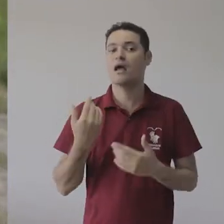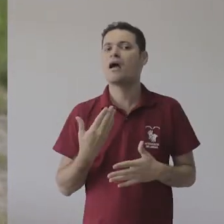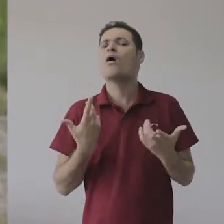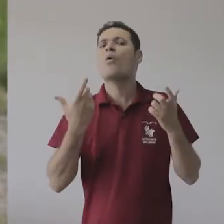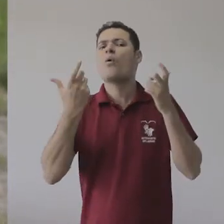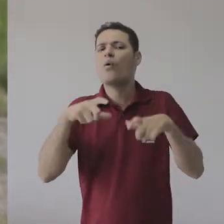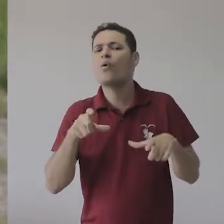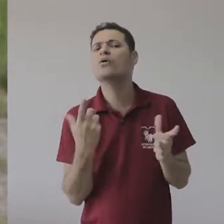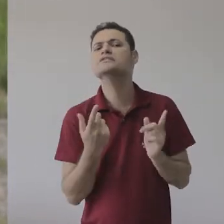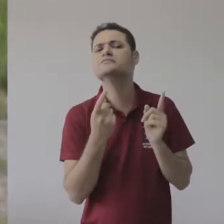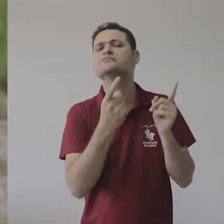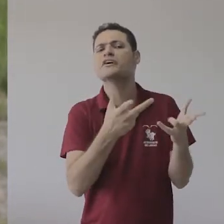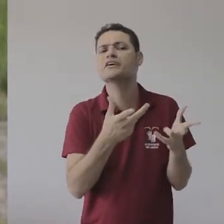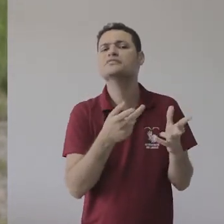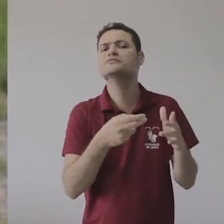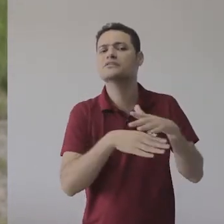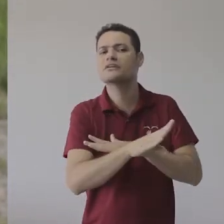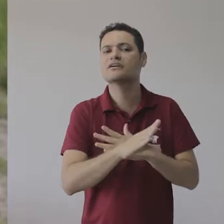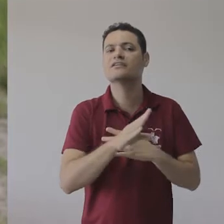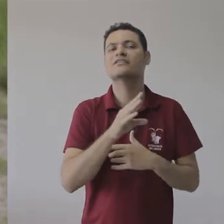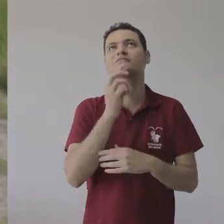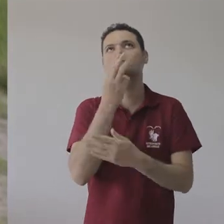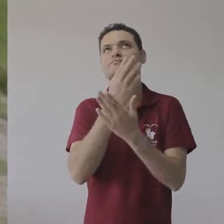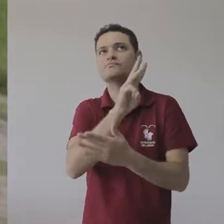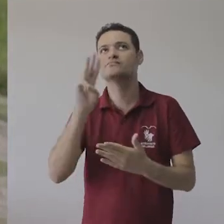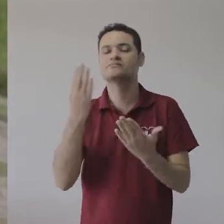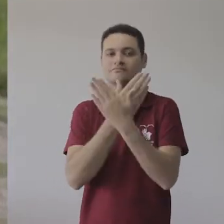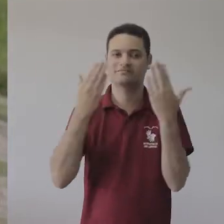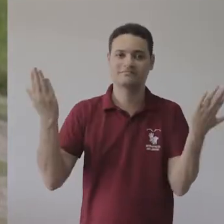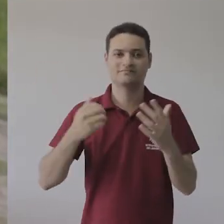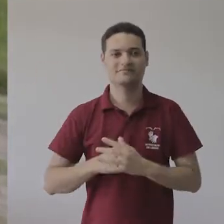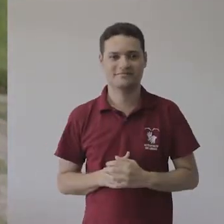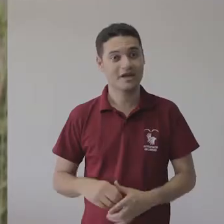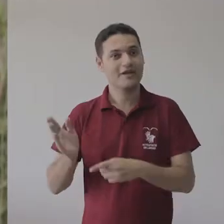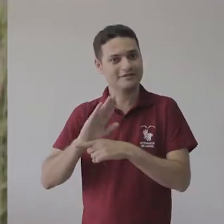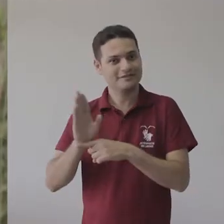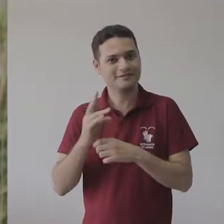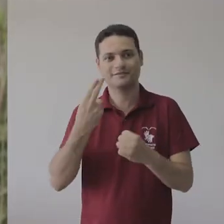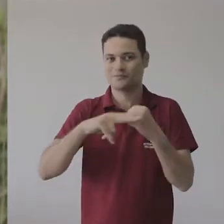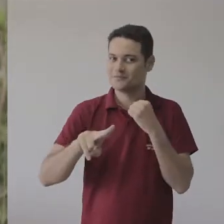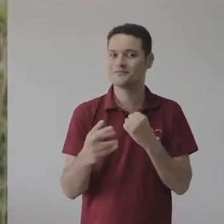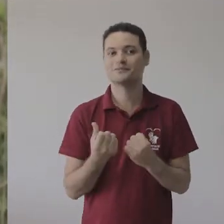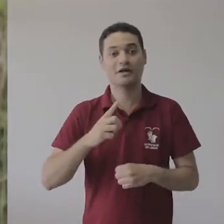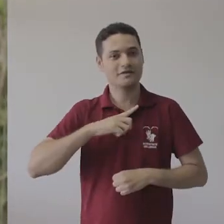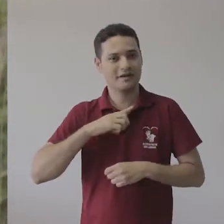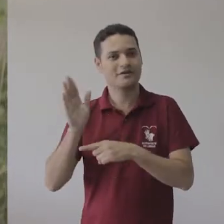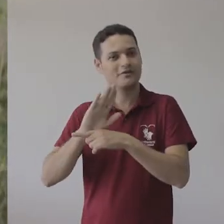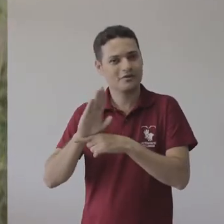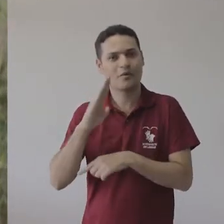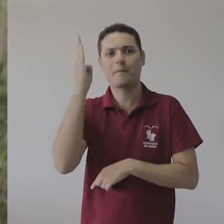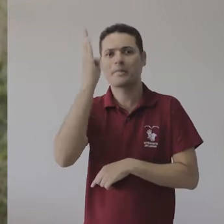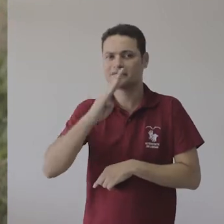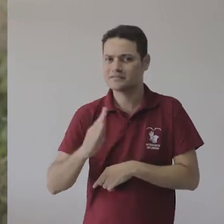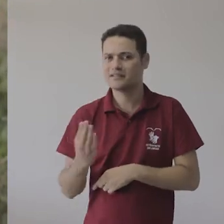Os ingressos são vendidos separadamente, também pelo site tudos.com.br. No Cine Metrópolis, está em